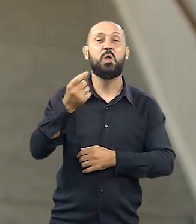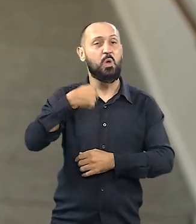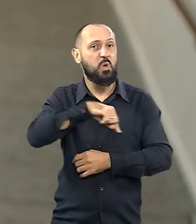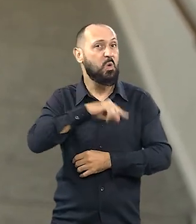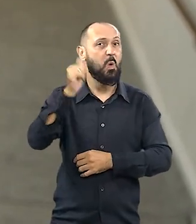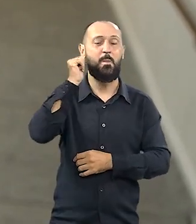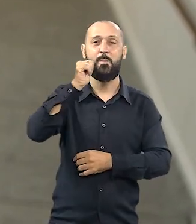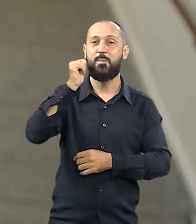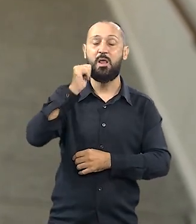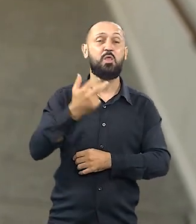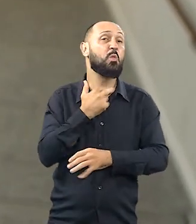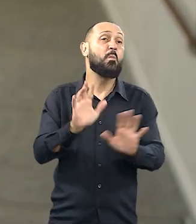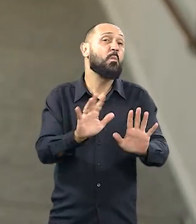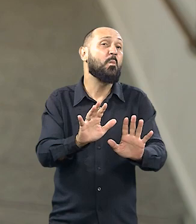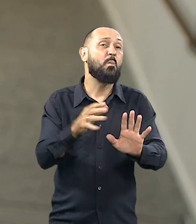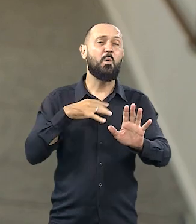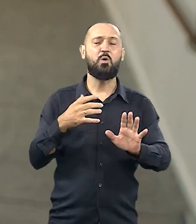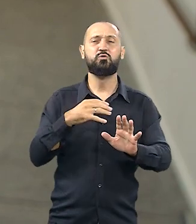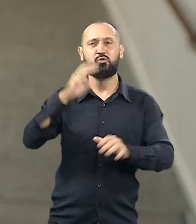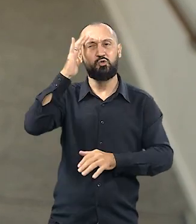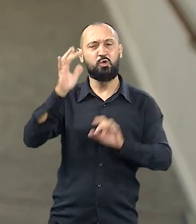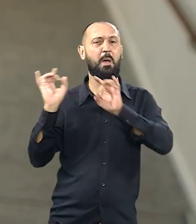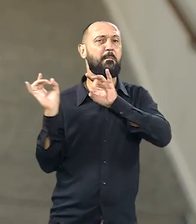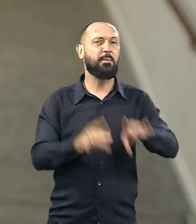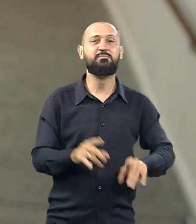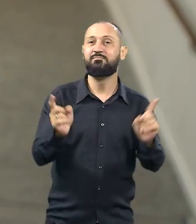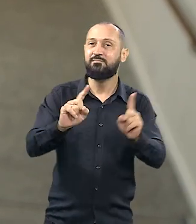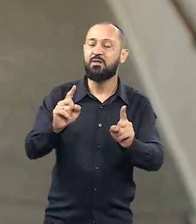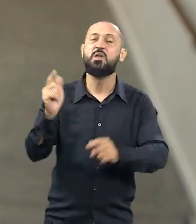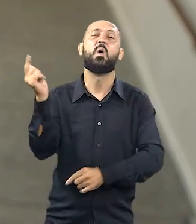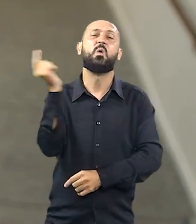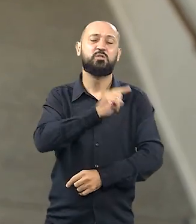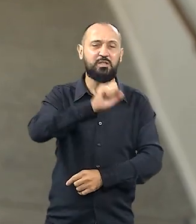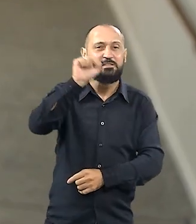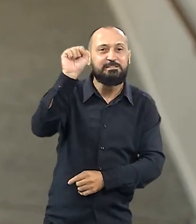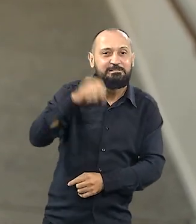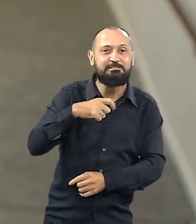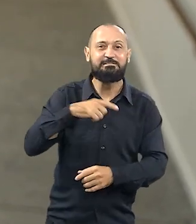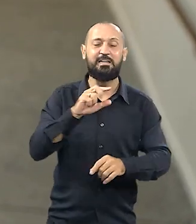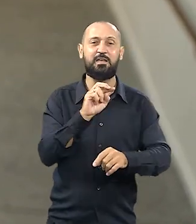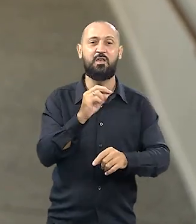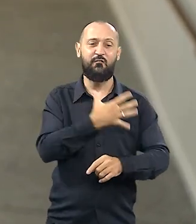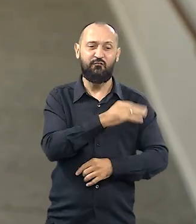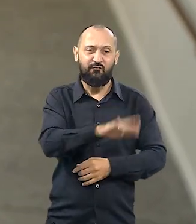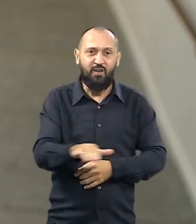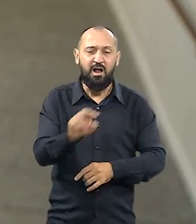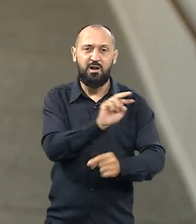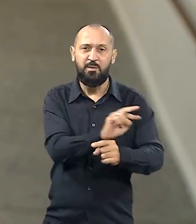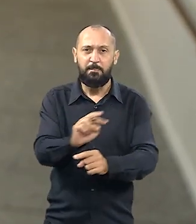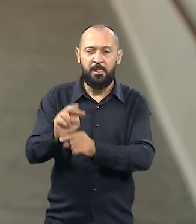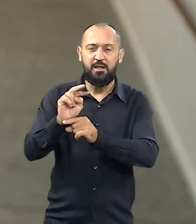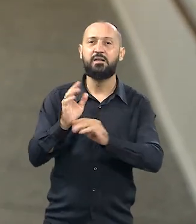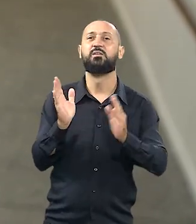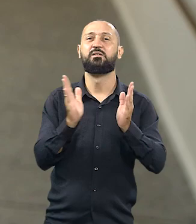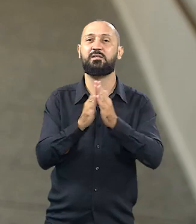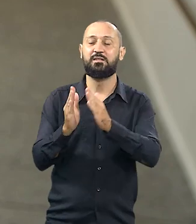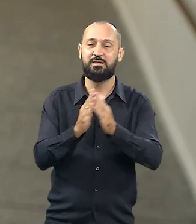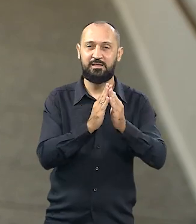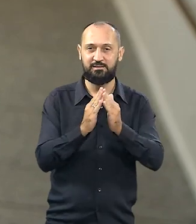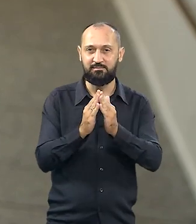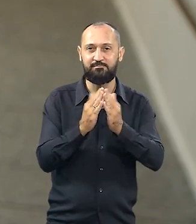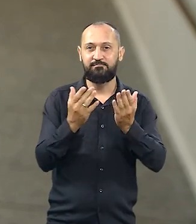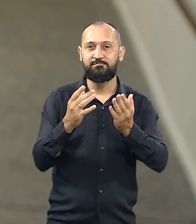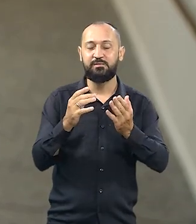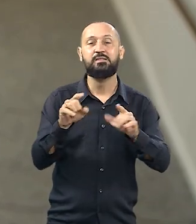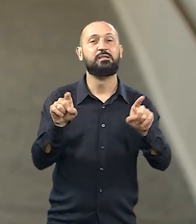importante que nós, mulheres, não podemos desistir dos nossos sonhos. E conseguimos, sim, cuidar dos nossos filhos, cuidar da nossa